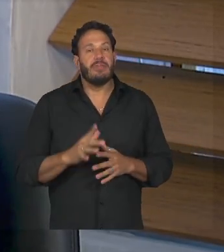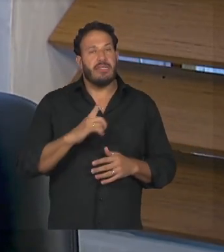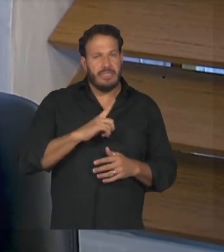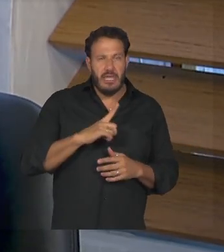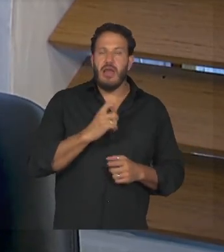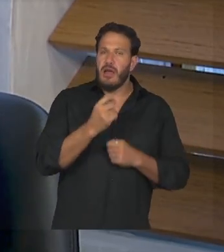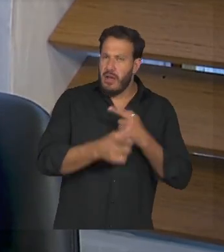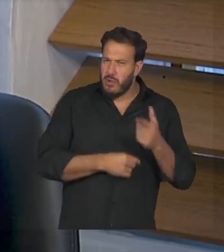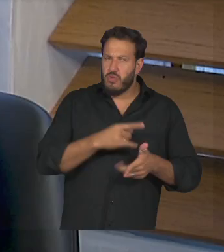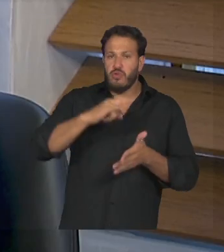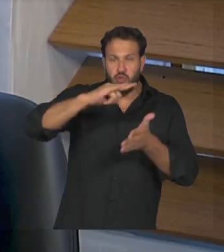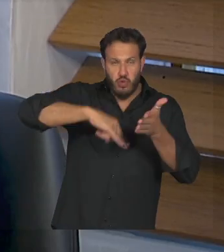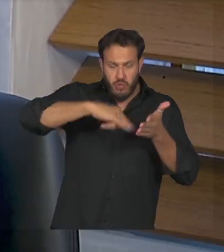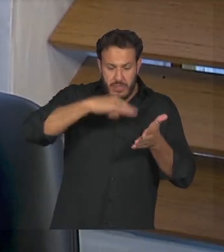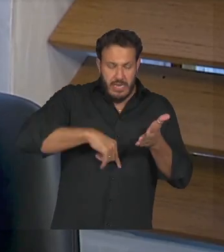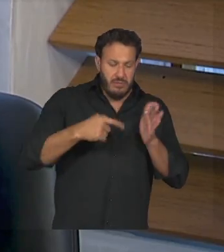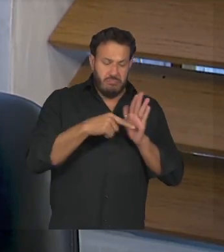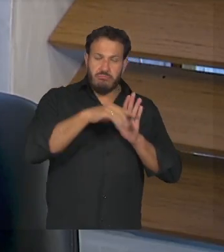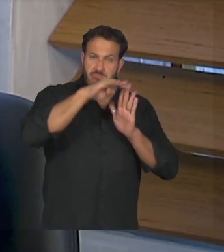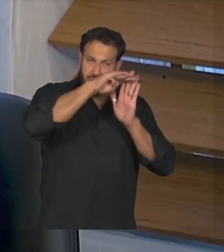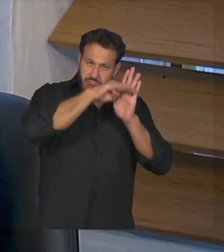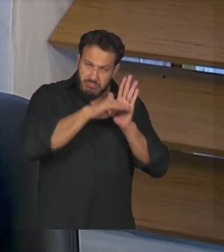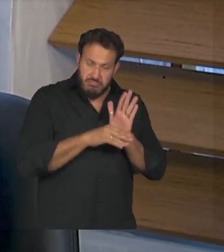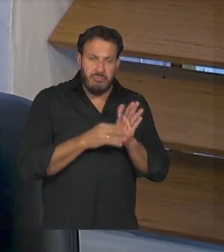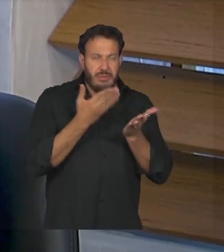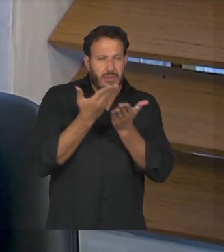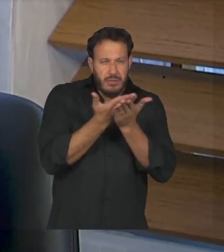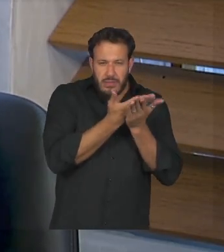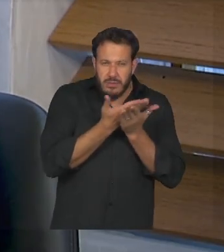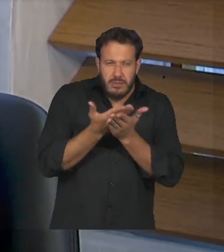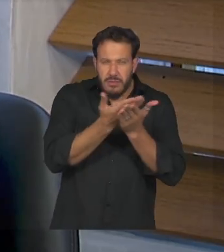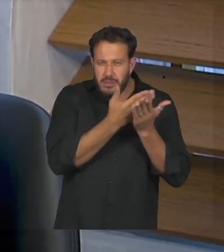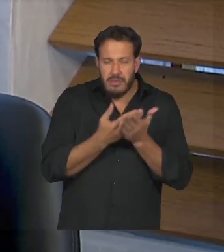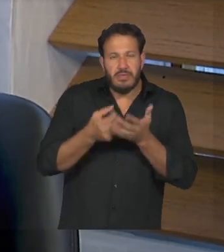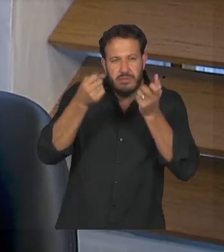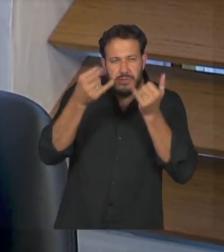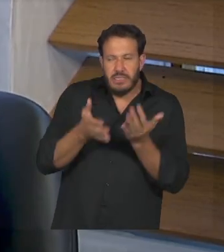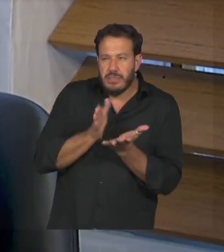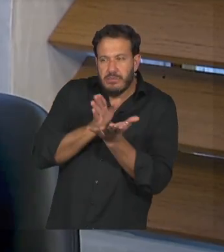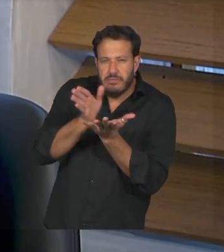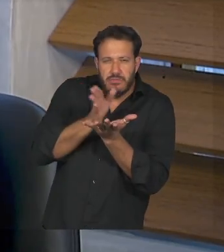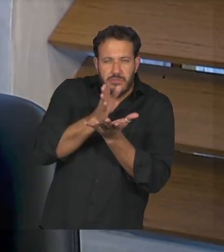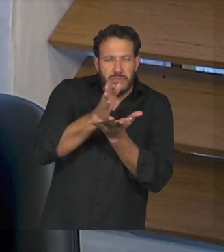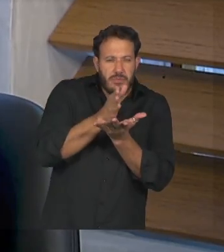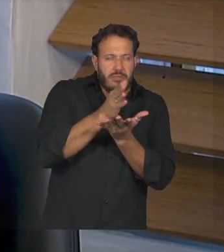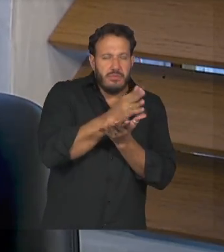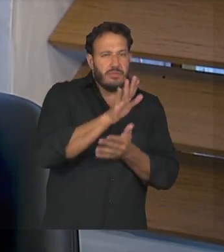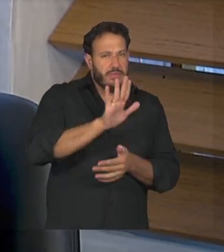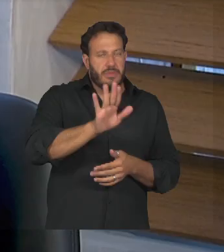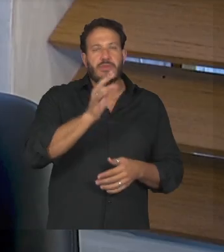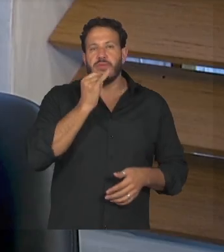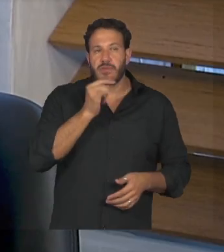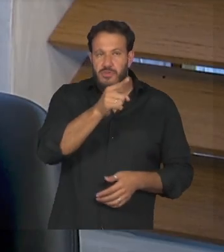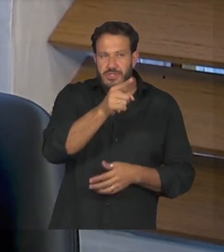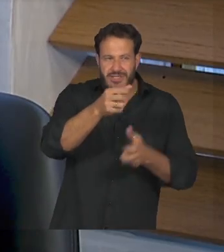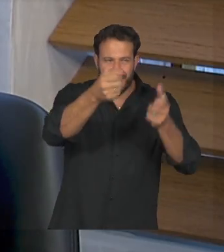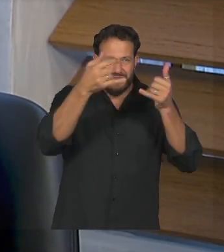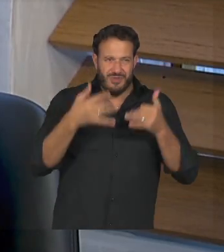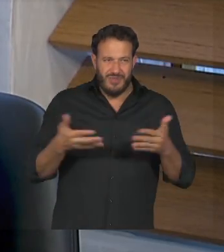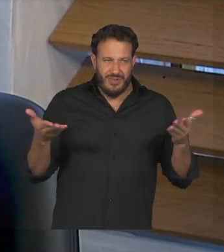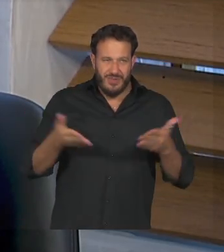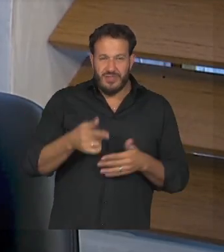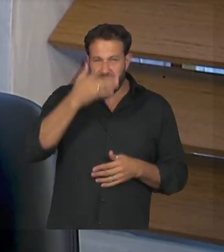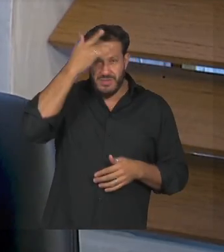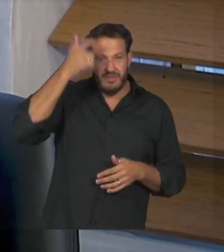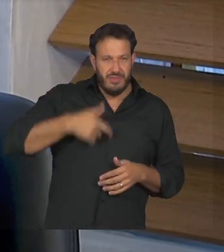documentos que norteiam alguns estudos que vão norteando por exemplo é isso que você falou sobre o